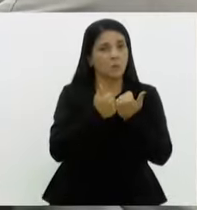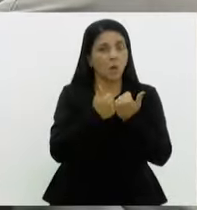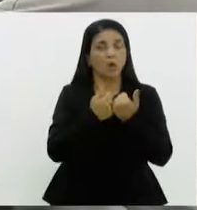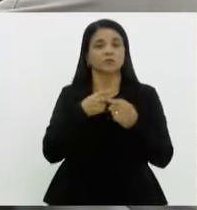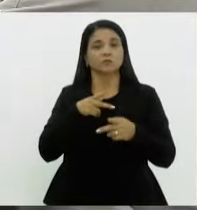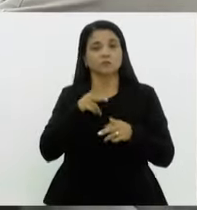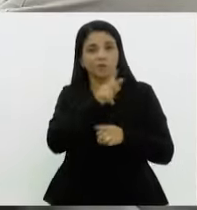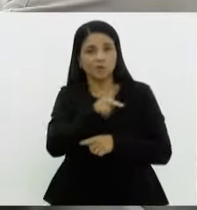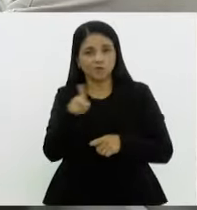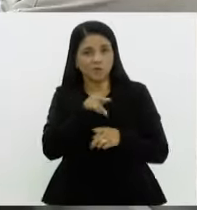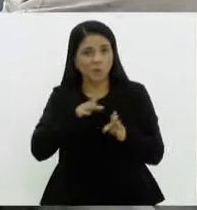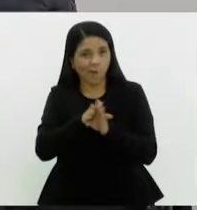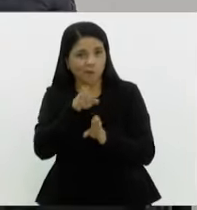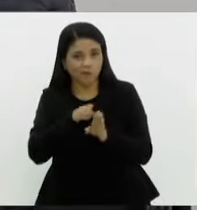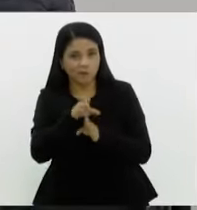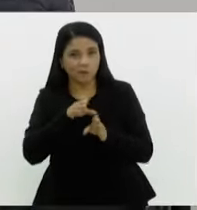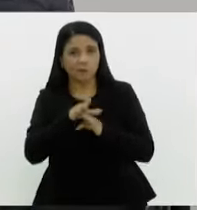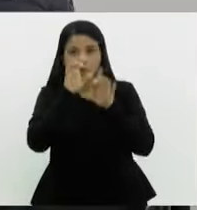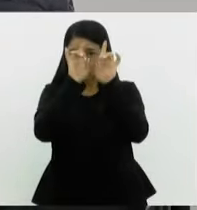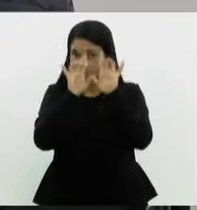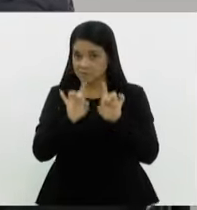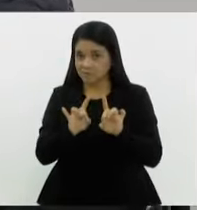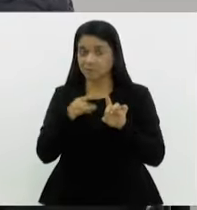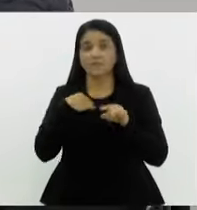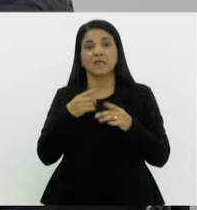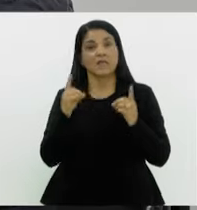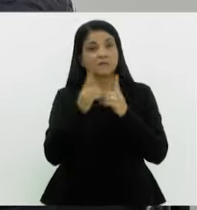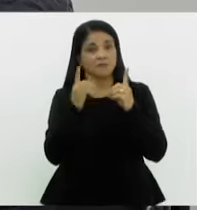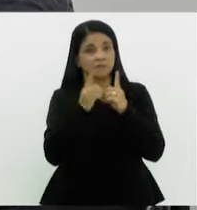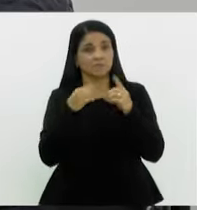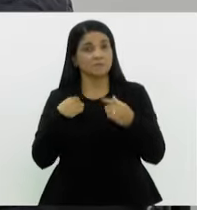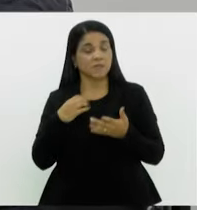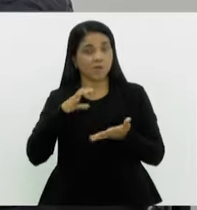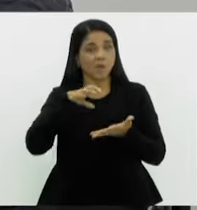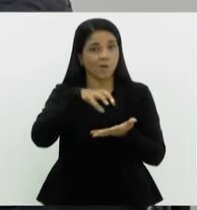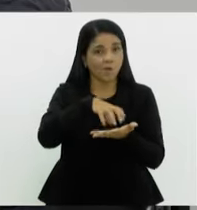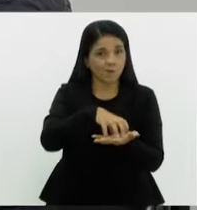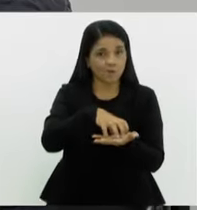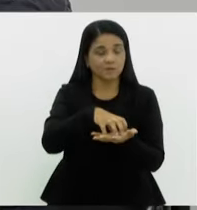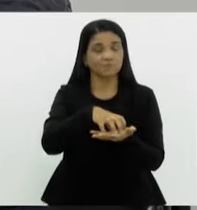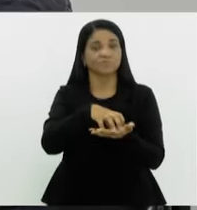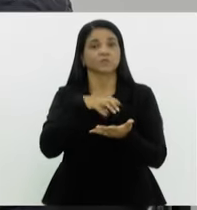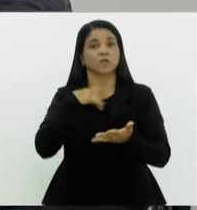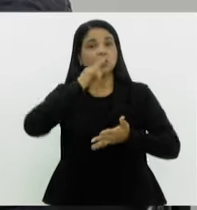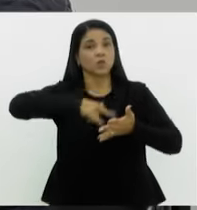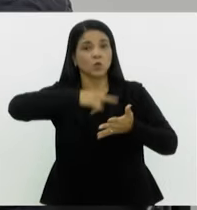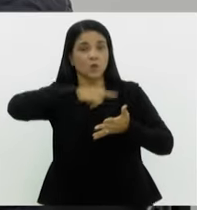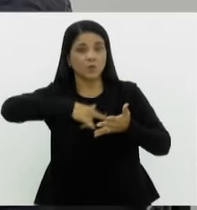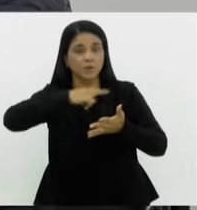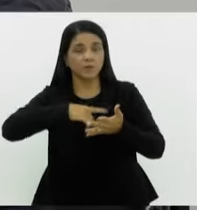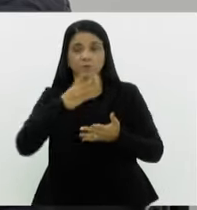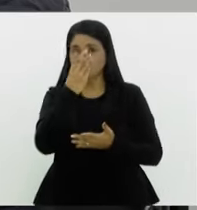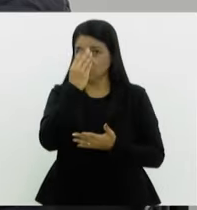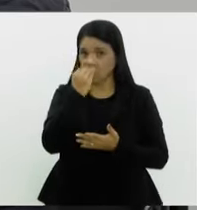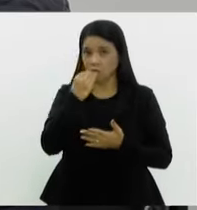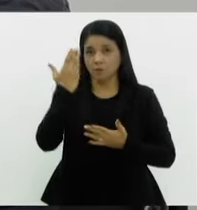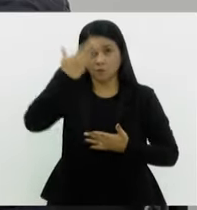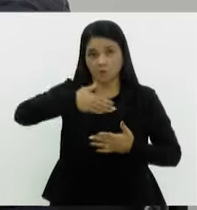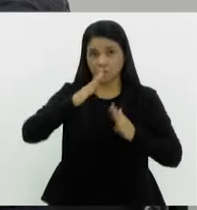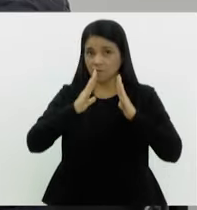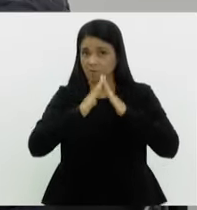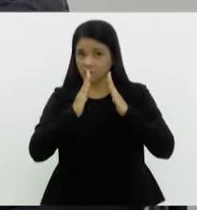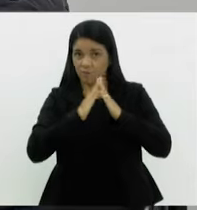orientadores especializados. Para ser atendido, é preciso comparecer ao setor munido de documento com foto, comprovante de